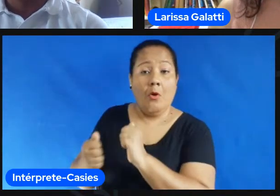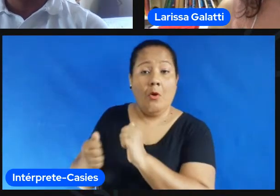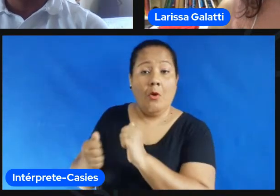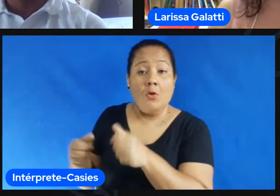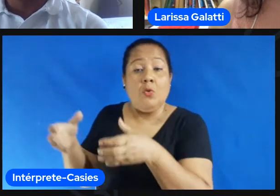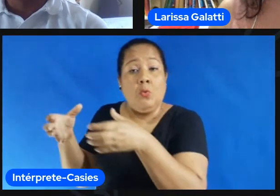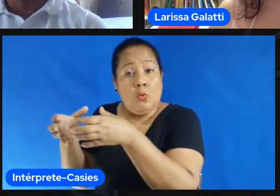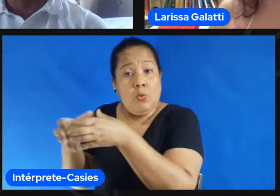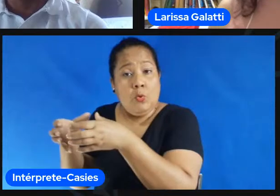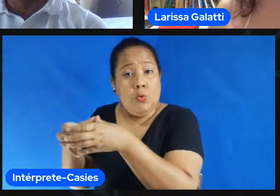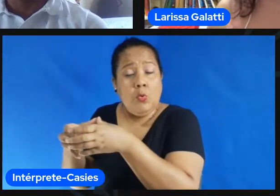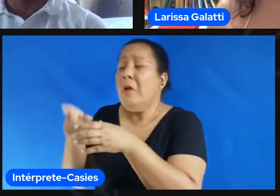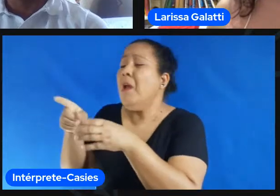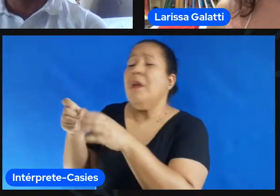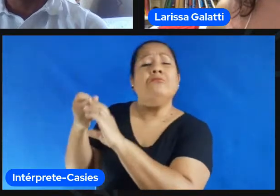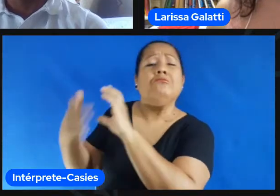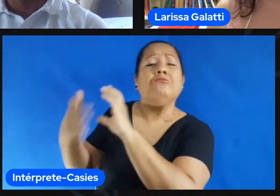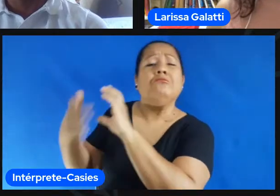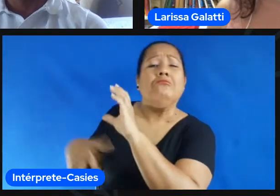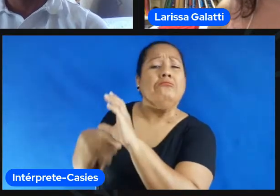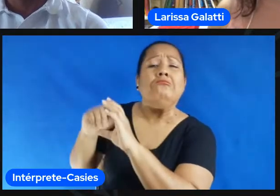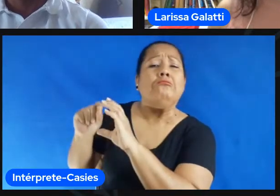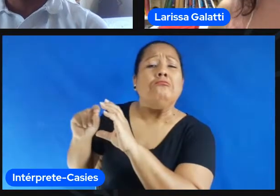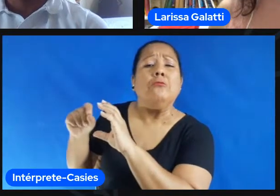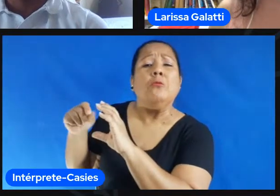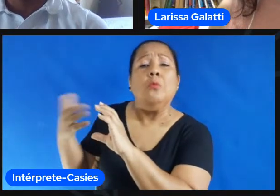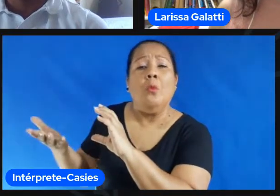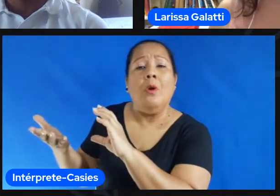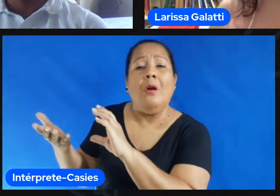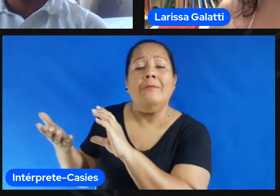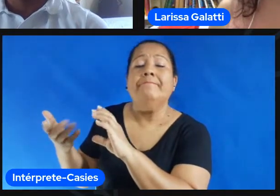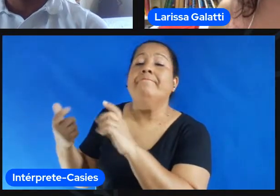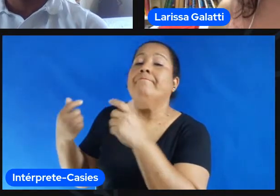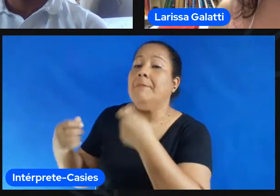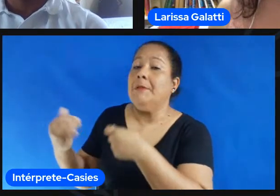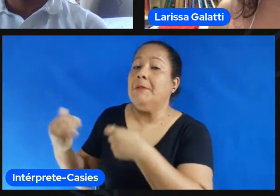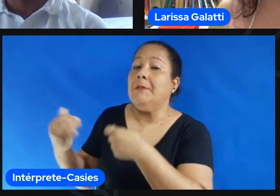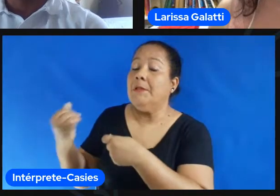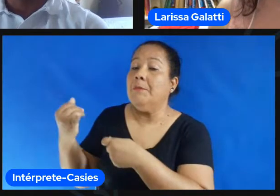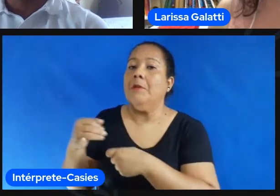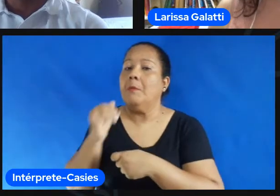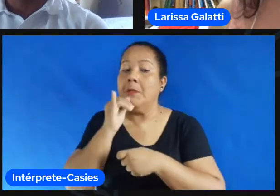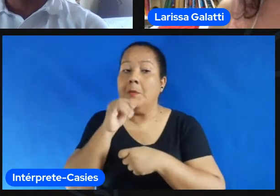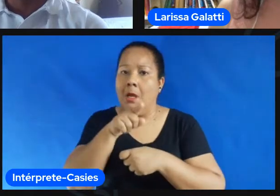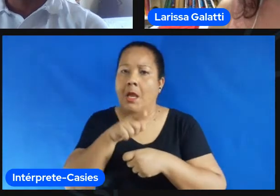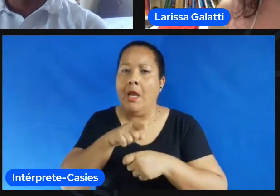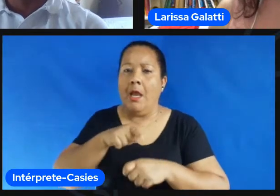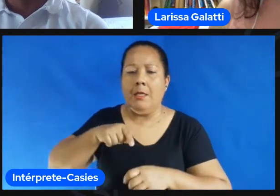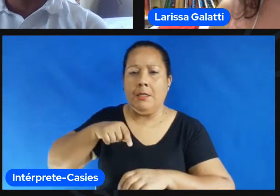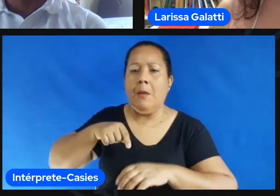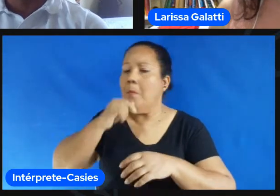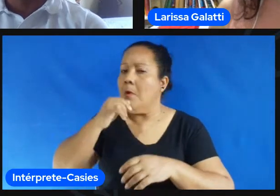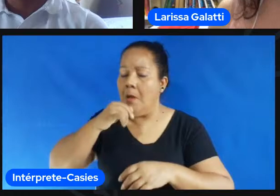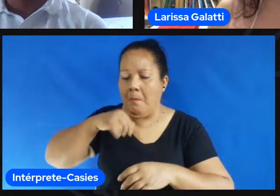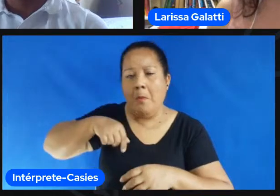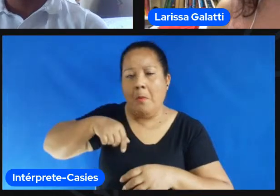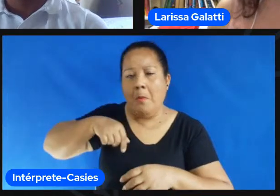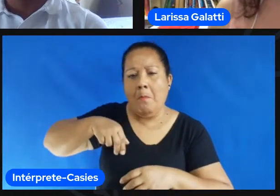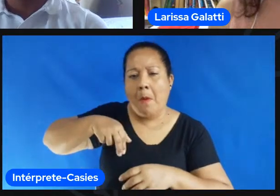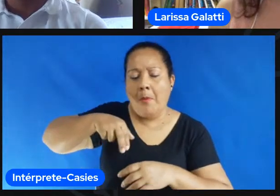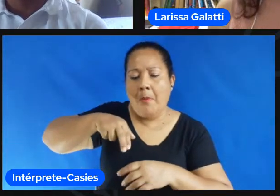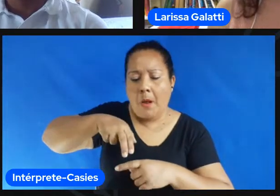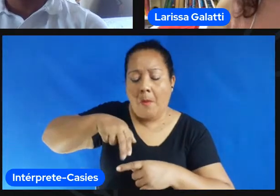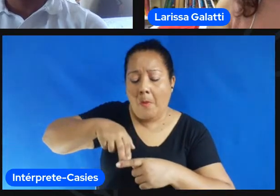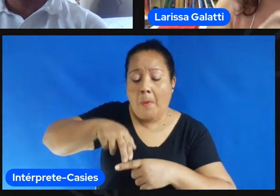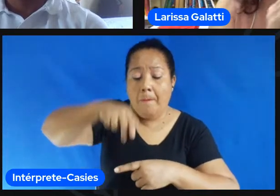modalidades são muito diferentes do conjunto das corridas do atletismo das modalidades de marca e de tempo né